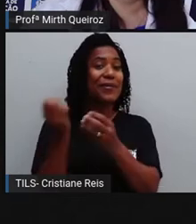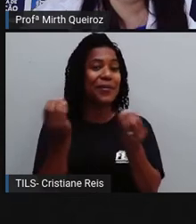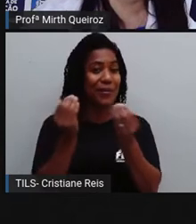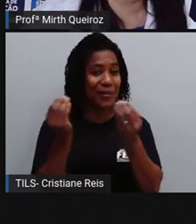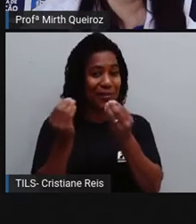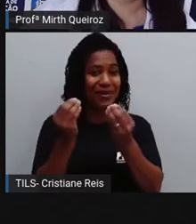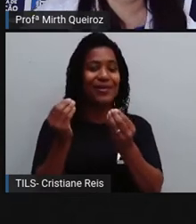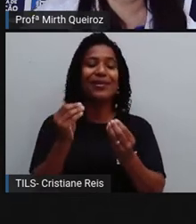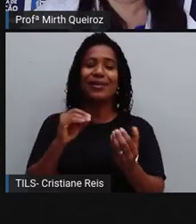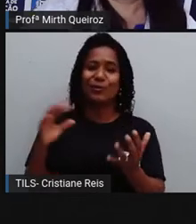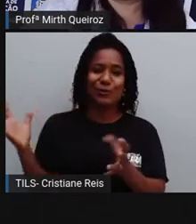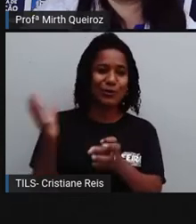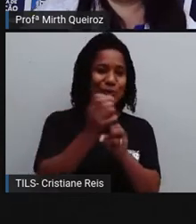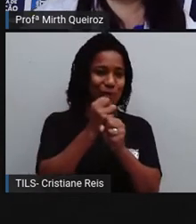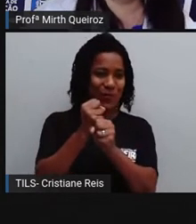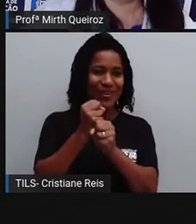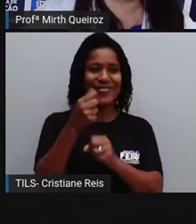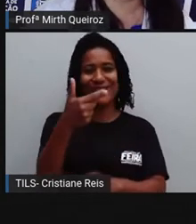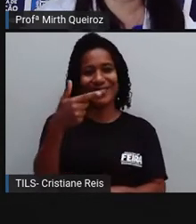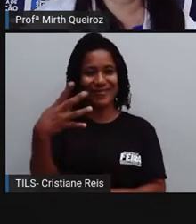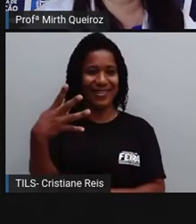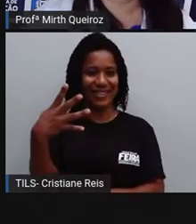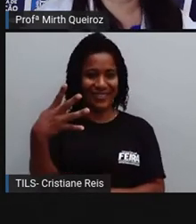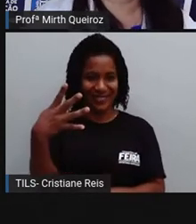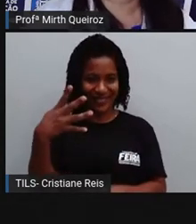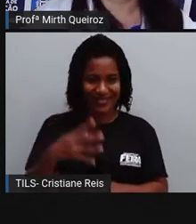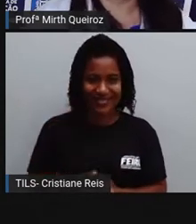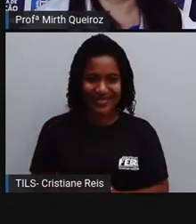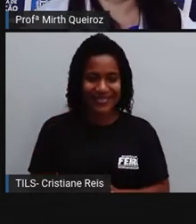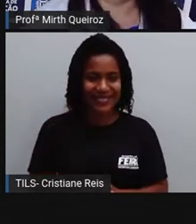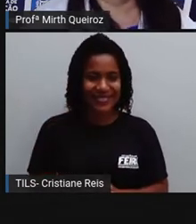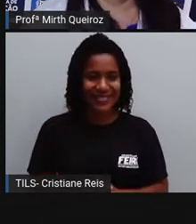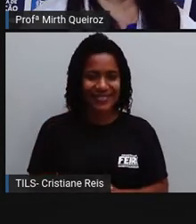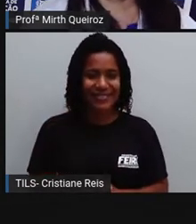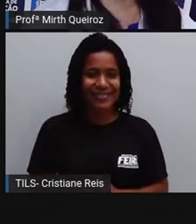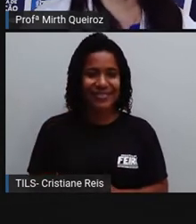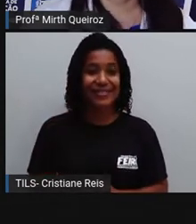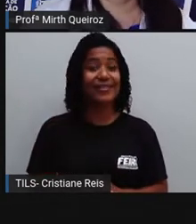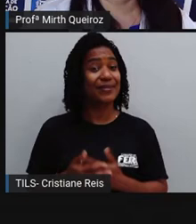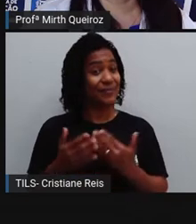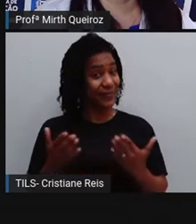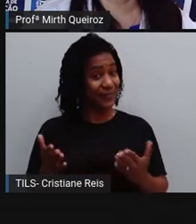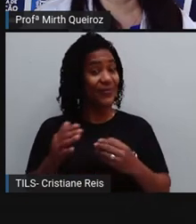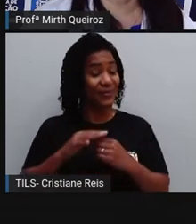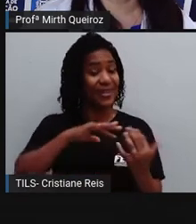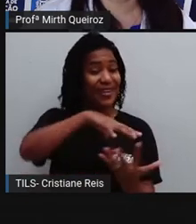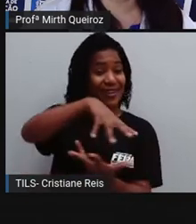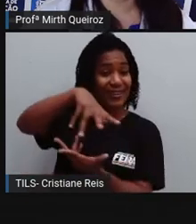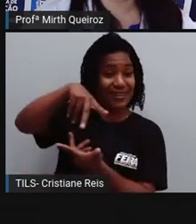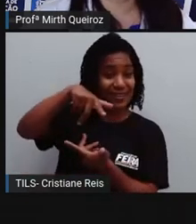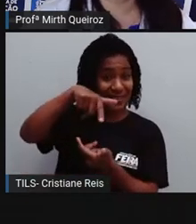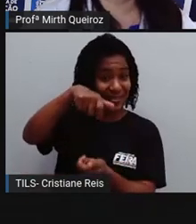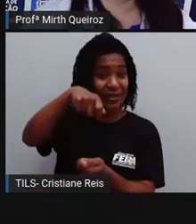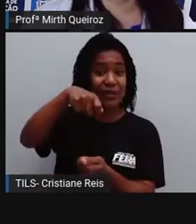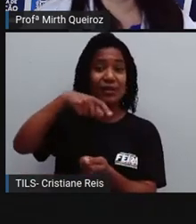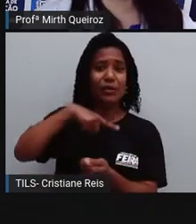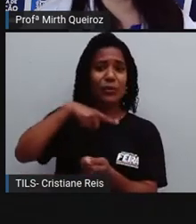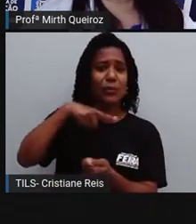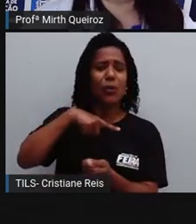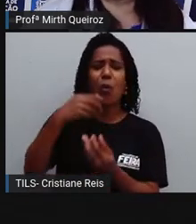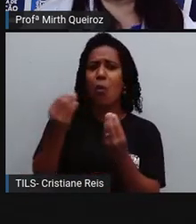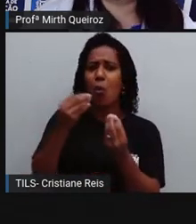arredonda aí para 24 horas. A Terra gira em sentido